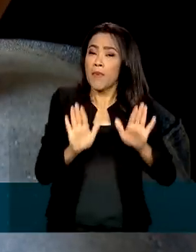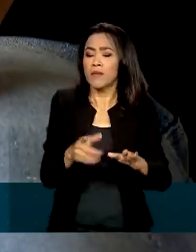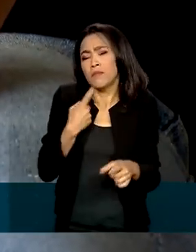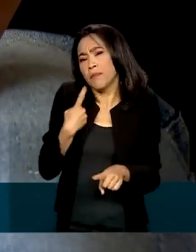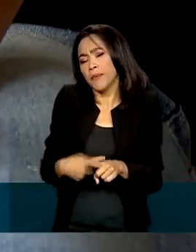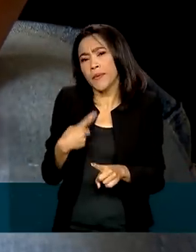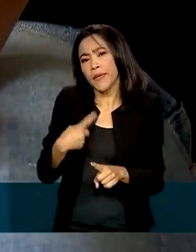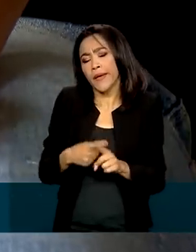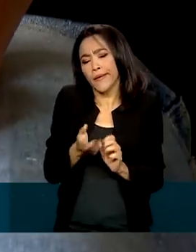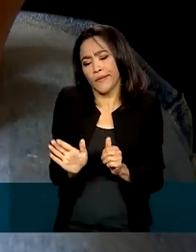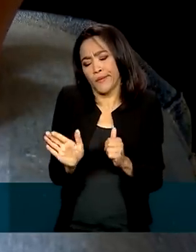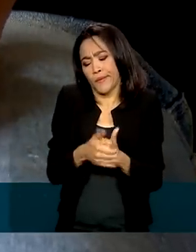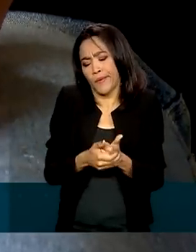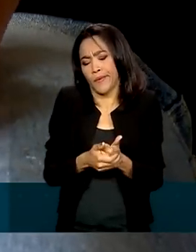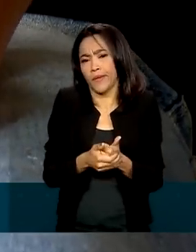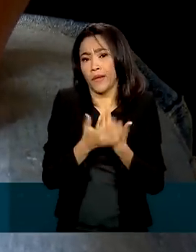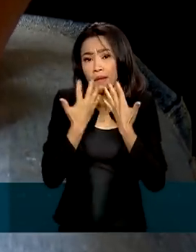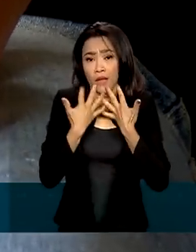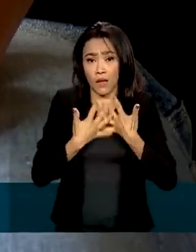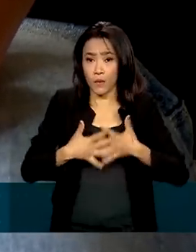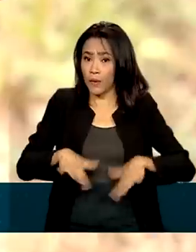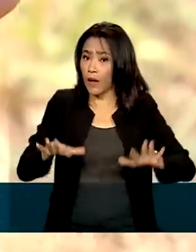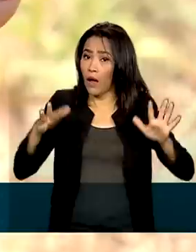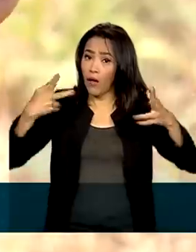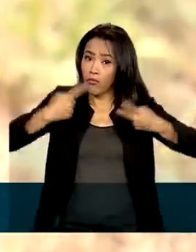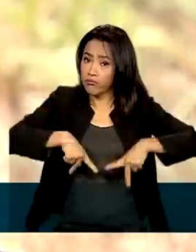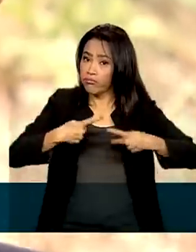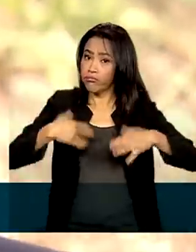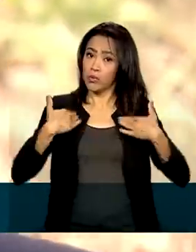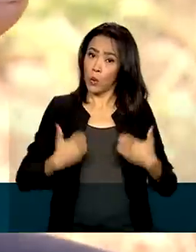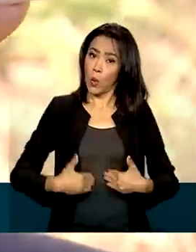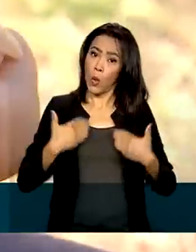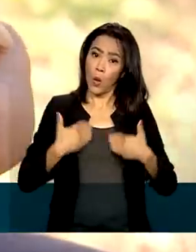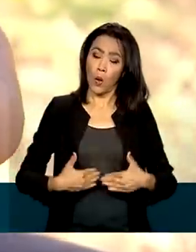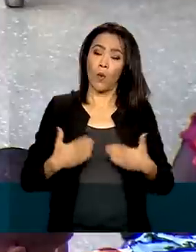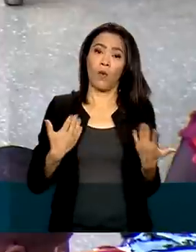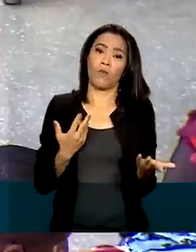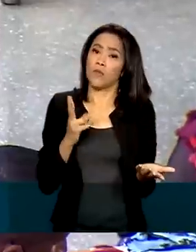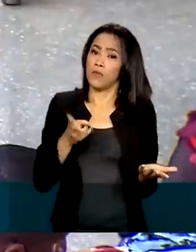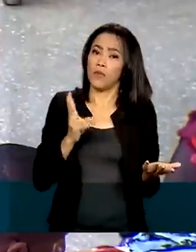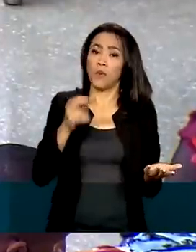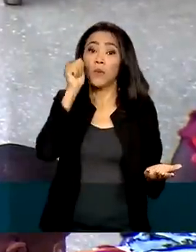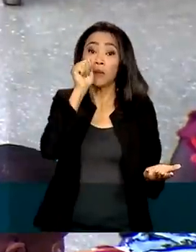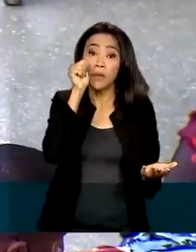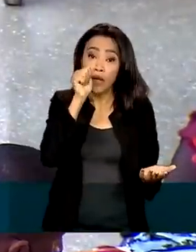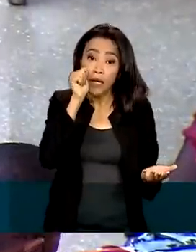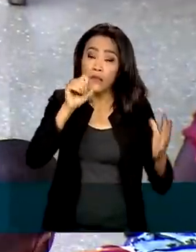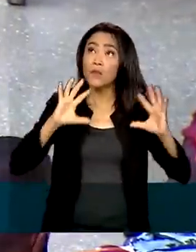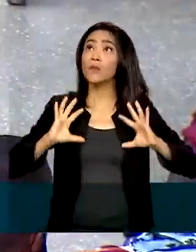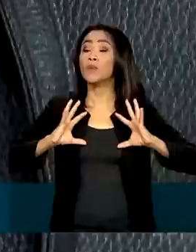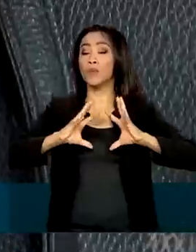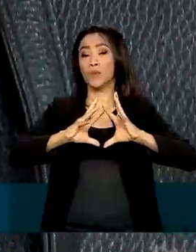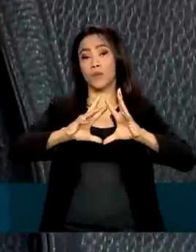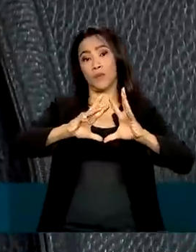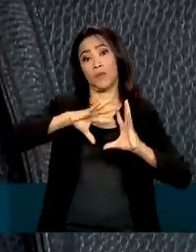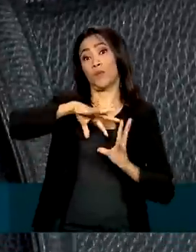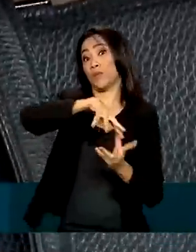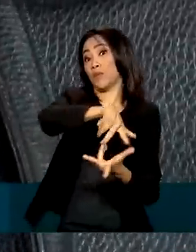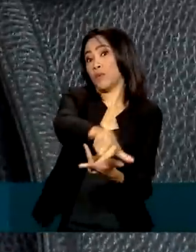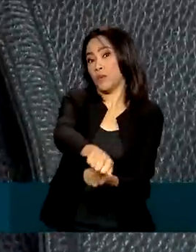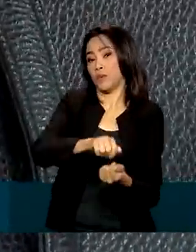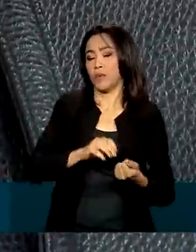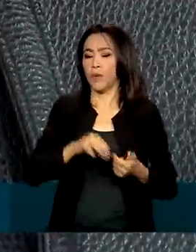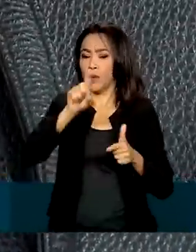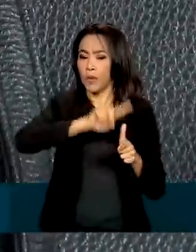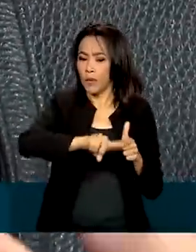por que esconder um processo natural do corpo que ocorre o tempo todo com mulheres em todo o mundo? O problema